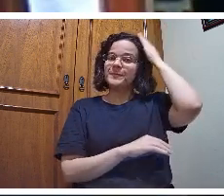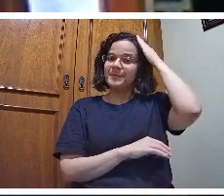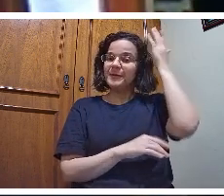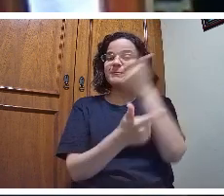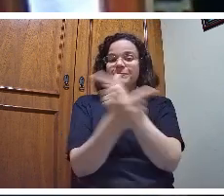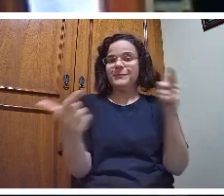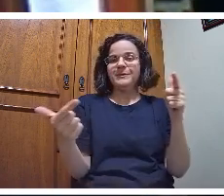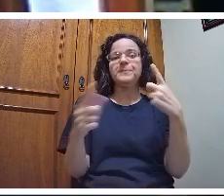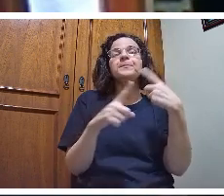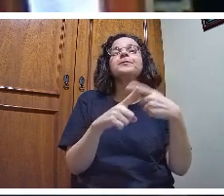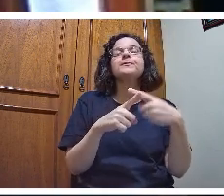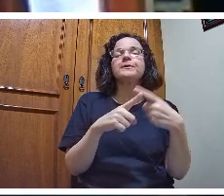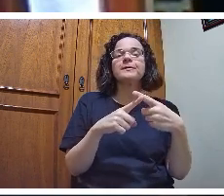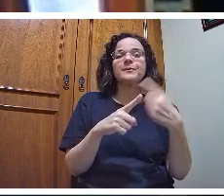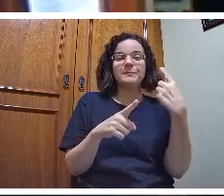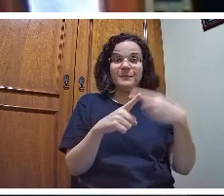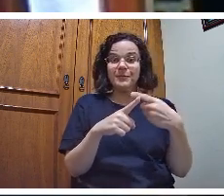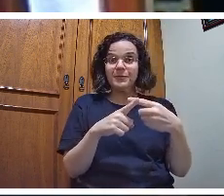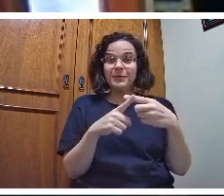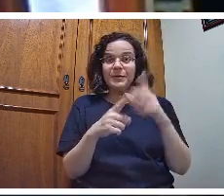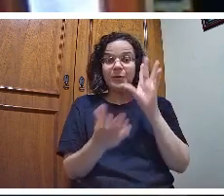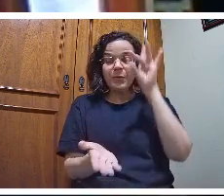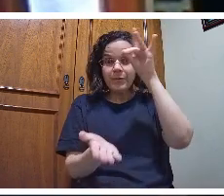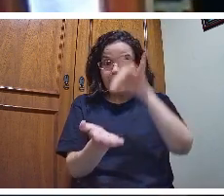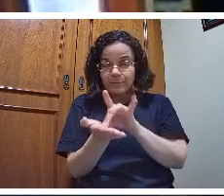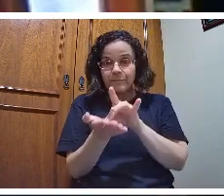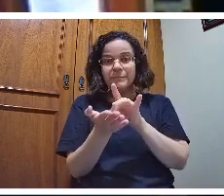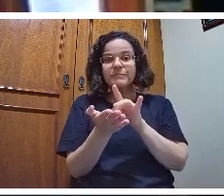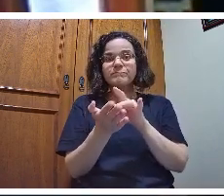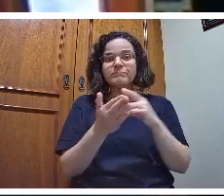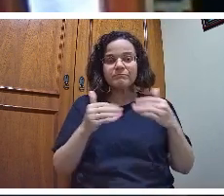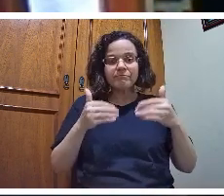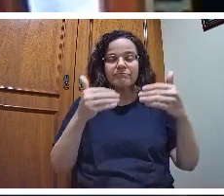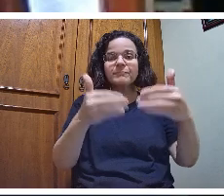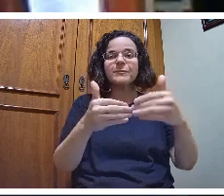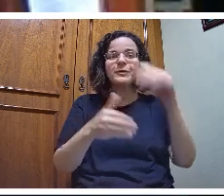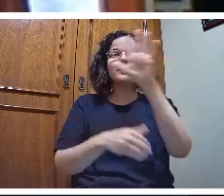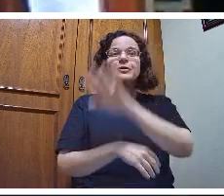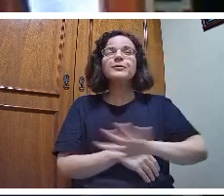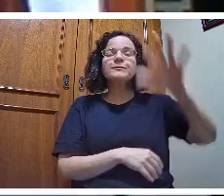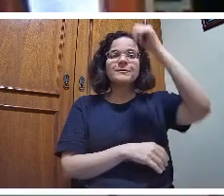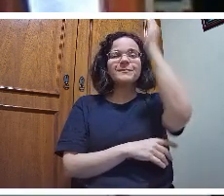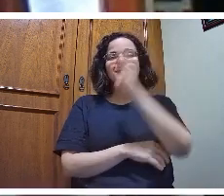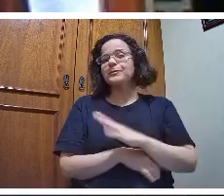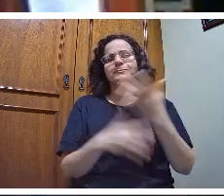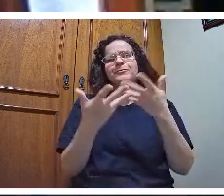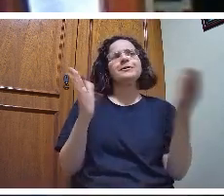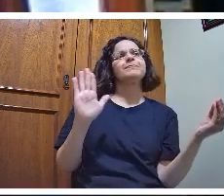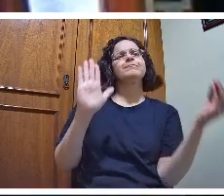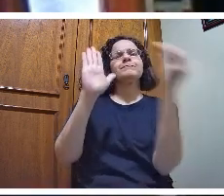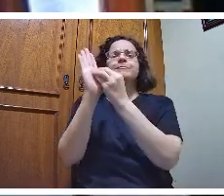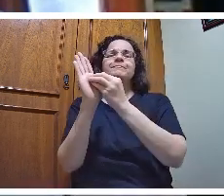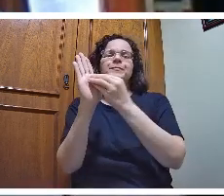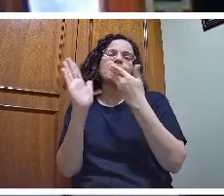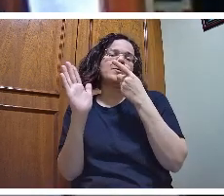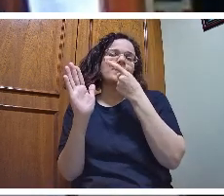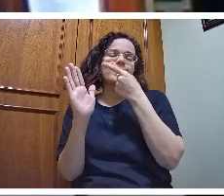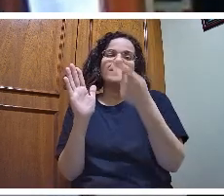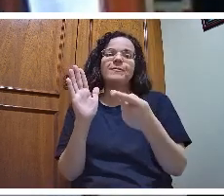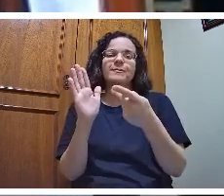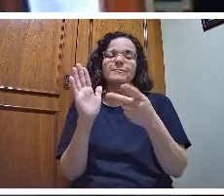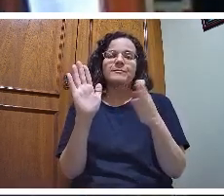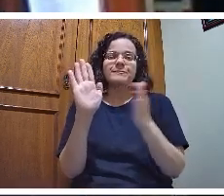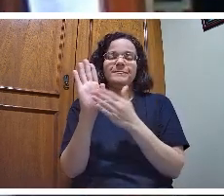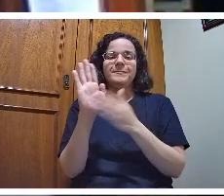governamentais, em nível de Brasil, não dá para propor uma metodologia de trabalho para os milhões de professores e alunos.